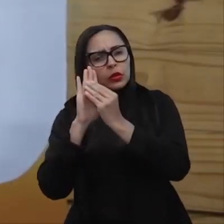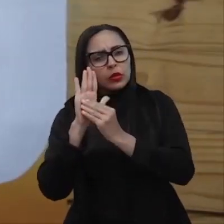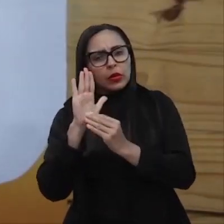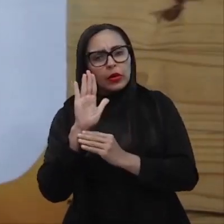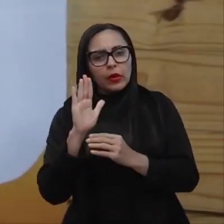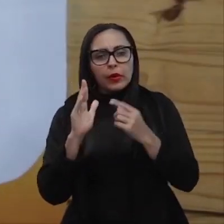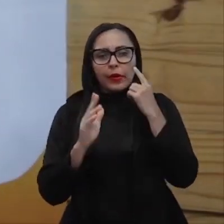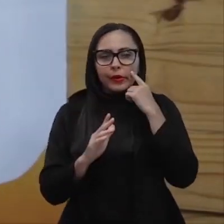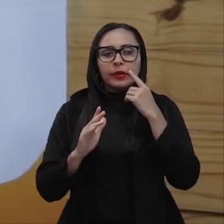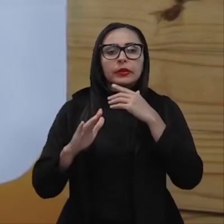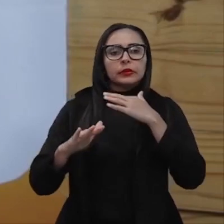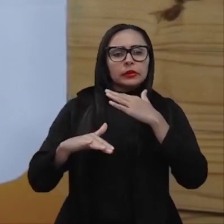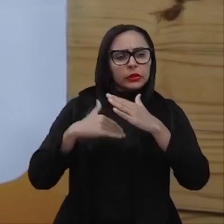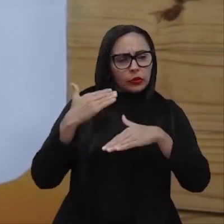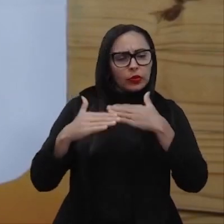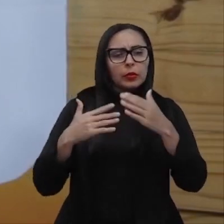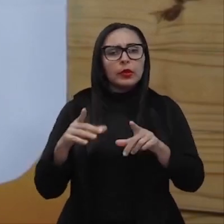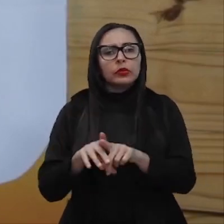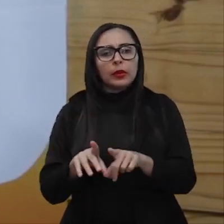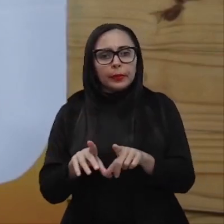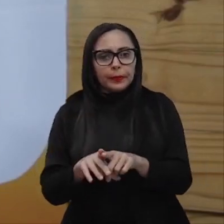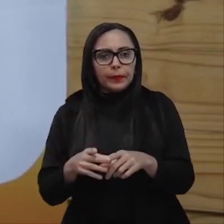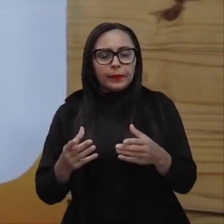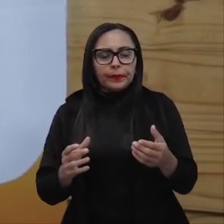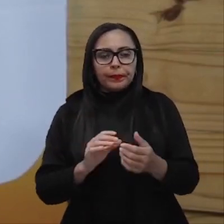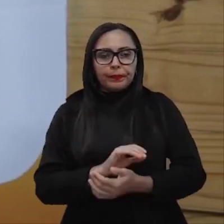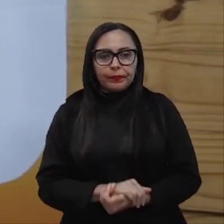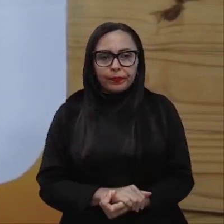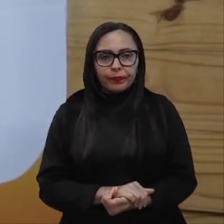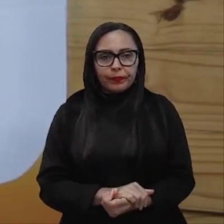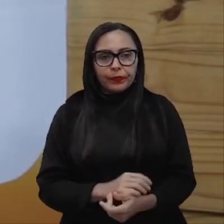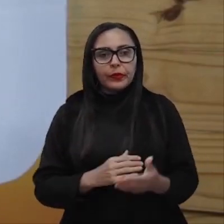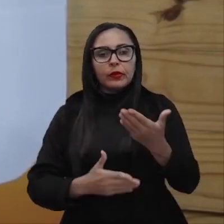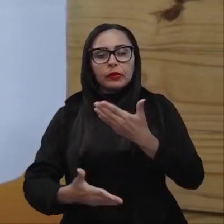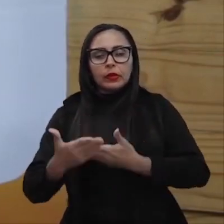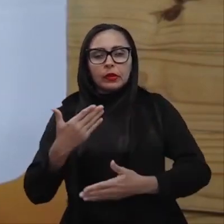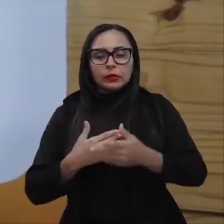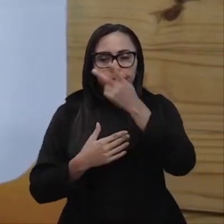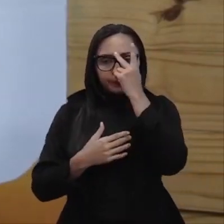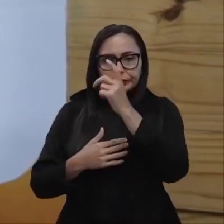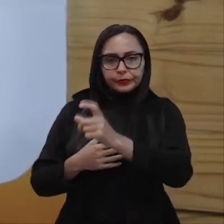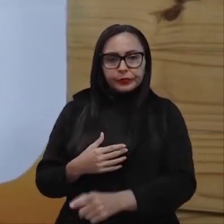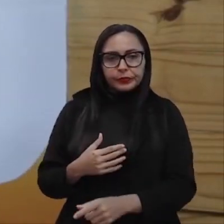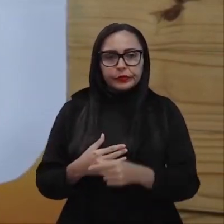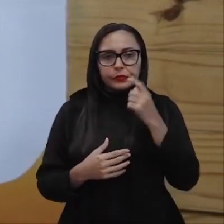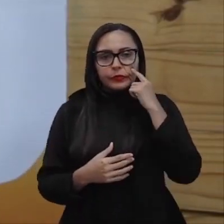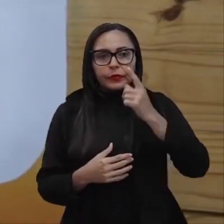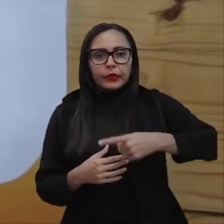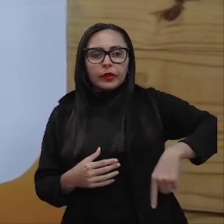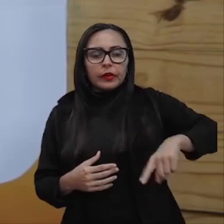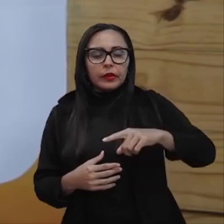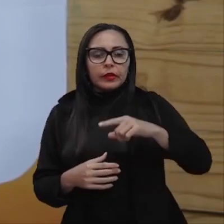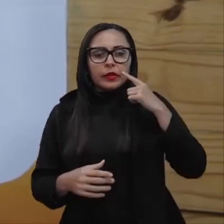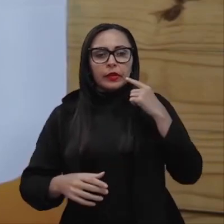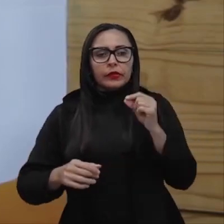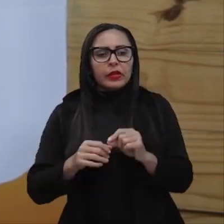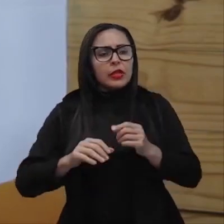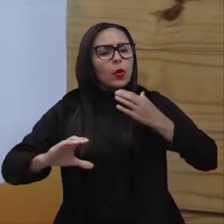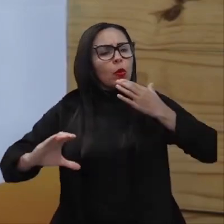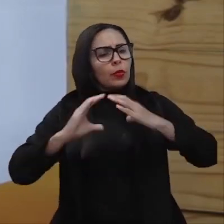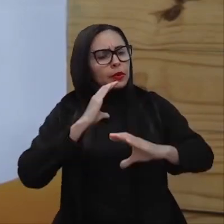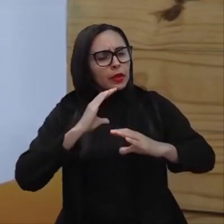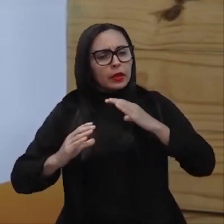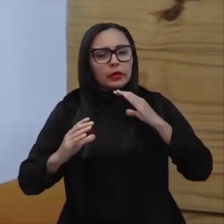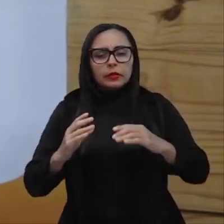parte do HTML, que interage com o usuário. E a View, onde faz toda a parte da comunicação, com as URLs,